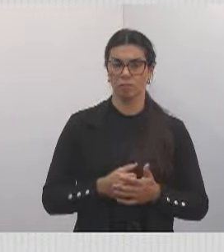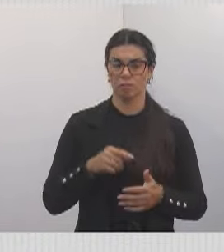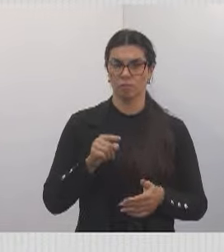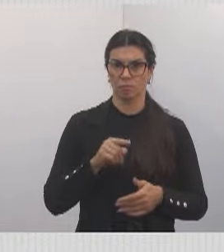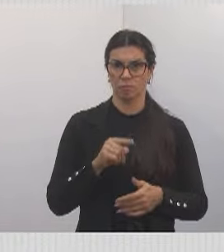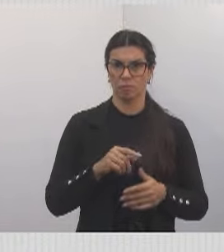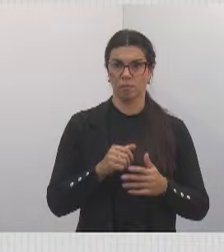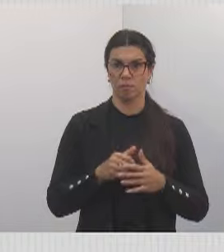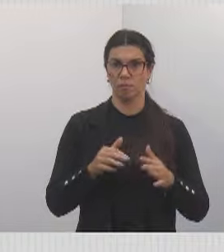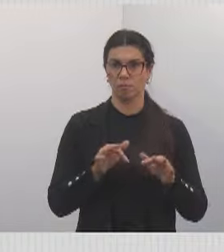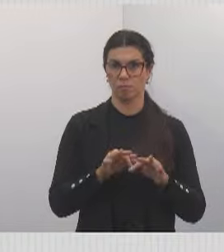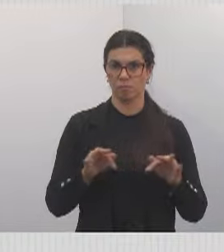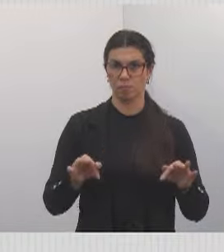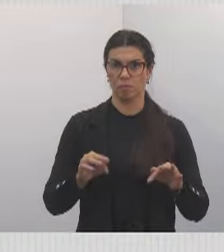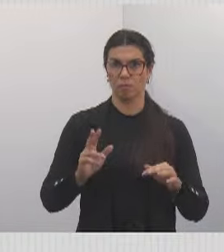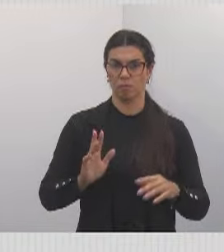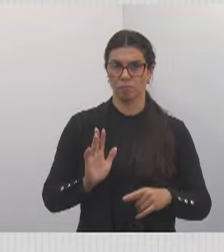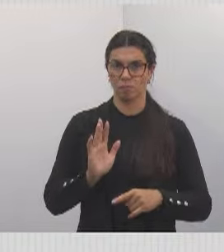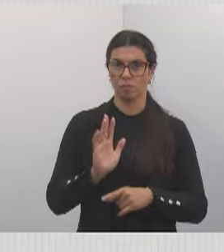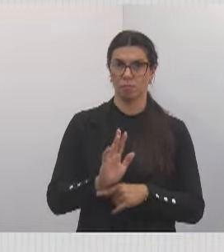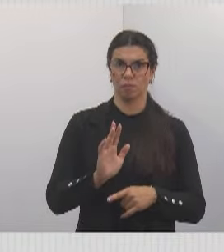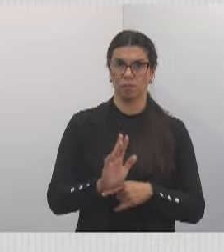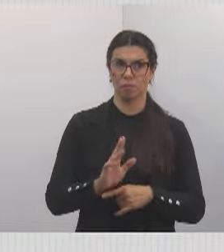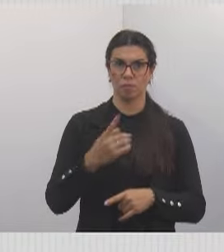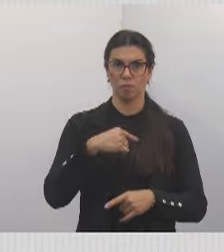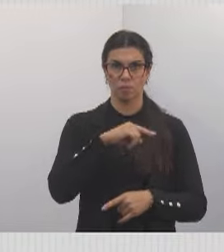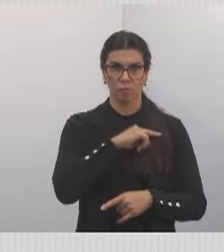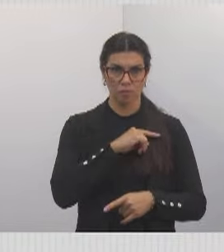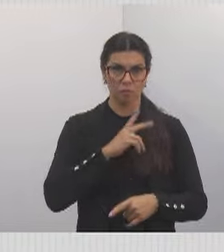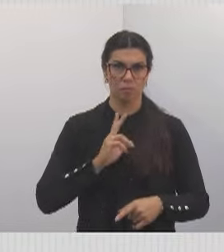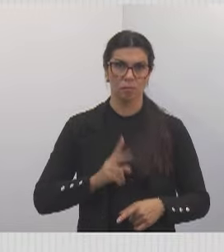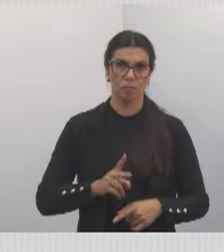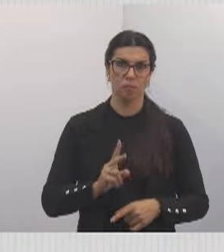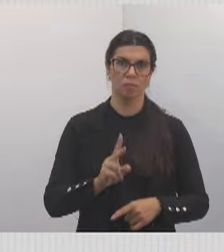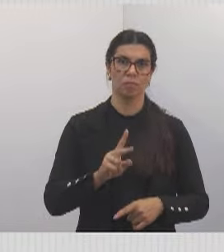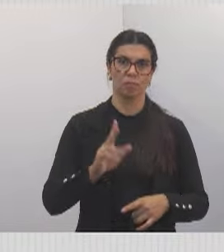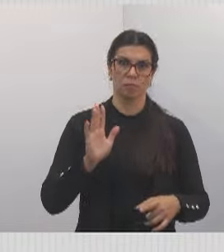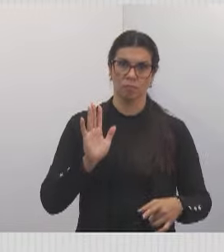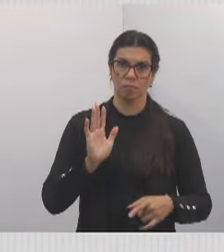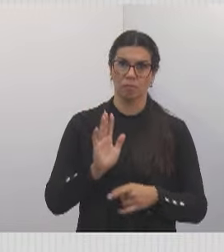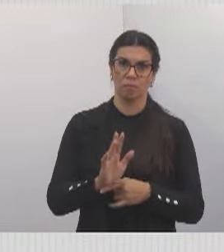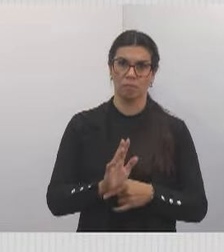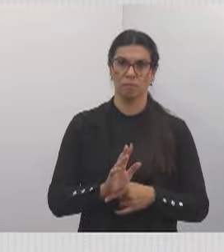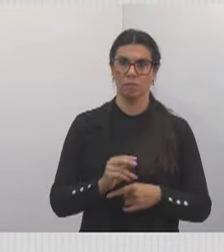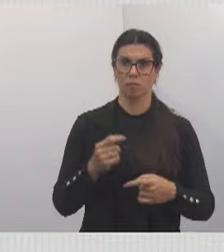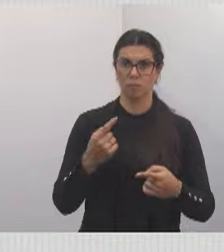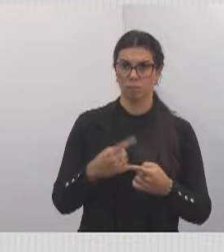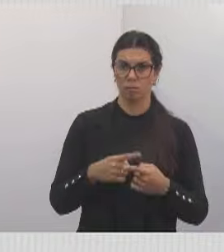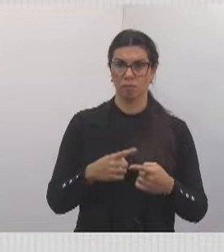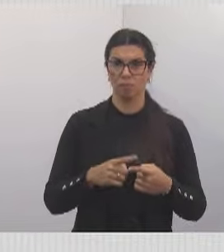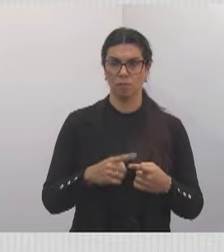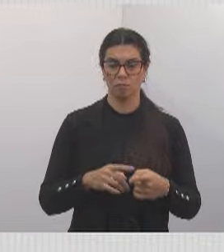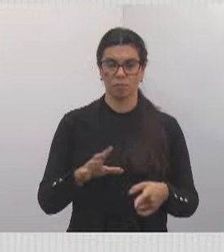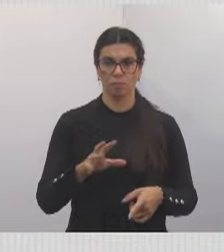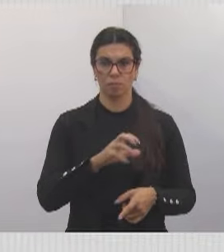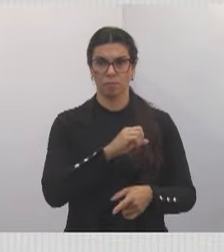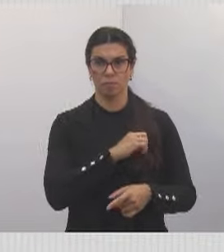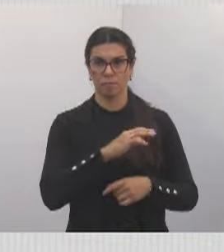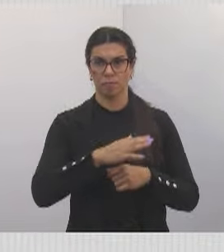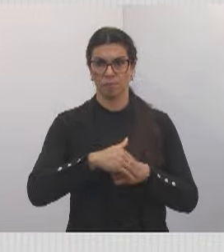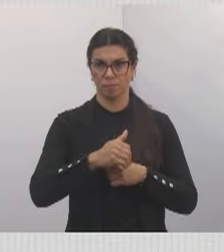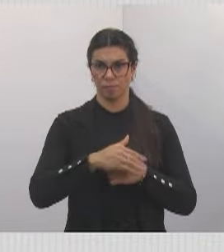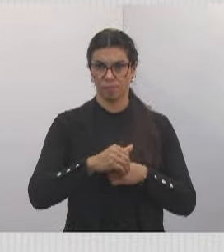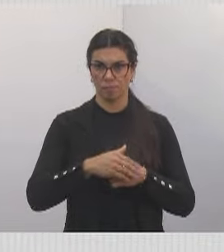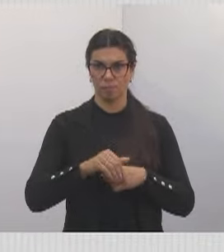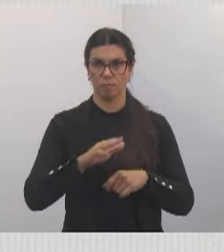a gente a continuar ajudando. Então, é um trabalho que eles realizam com muito carinho, com muito amor. Um prédio maravilhoso, que foi